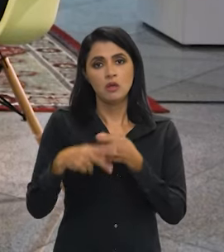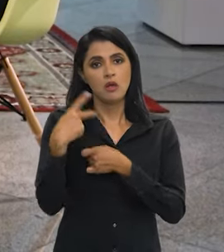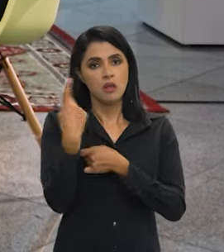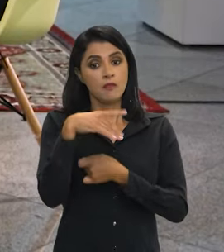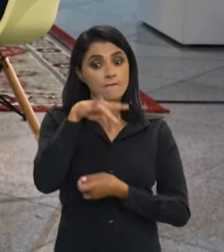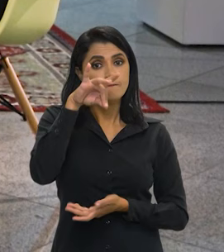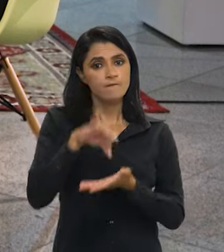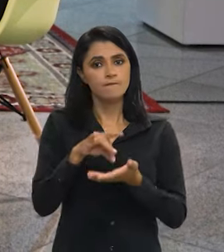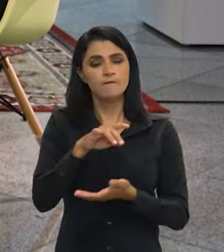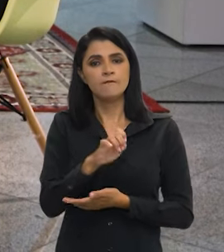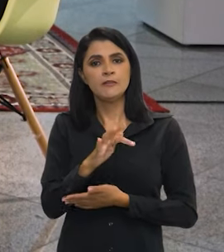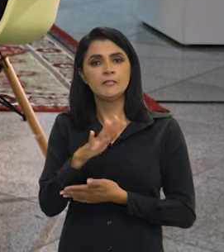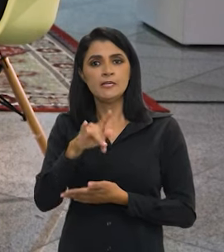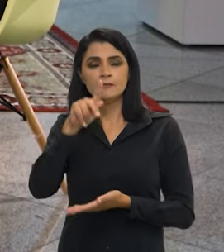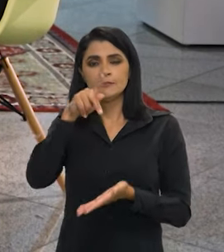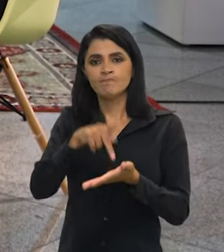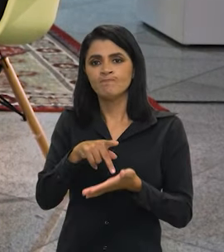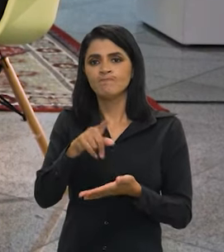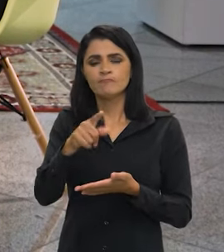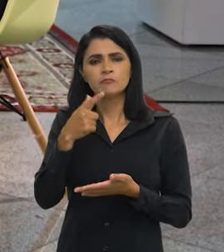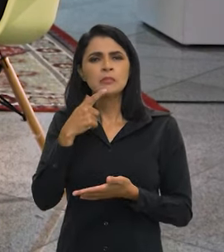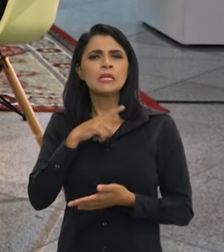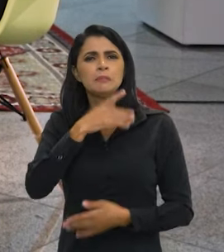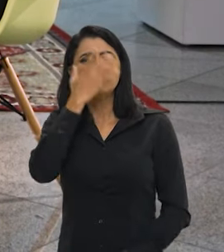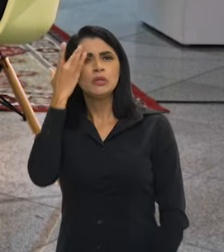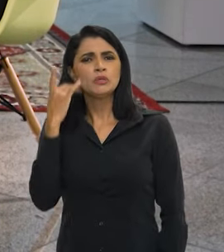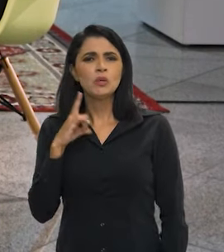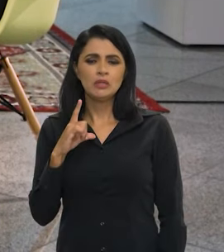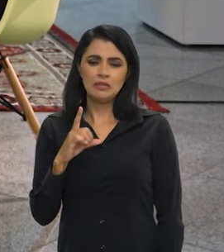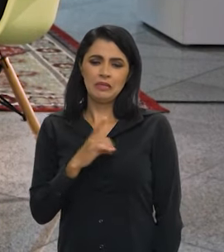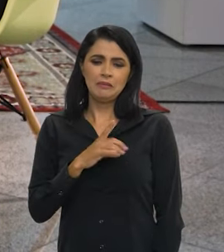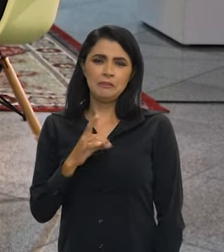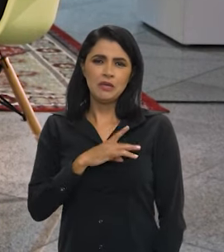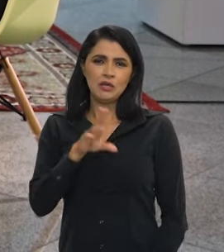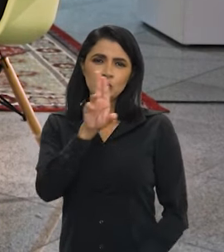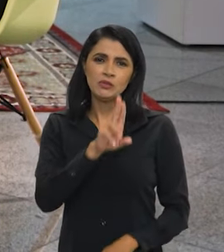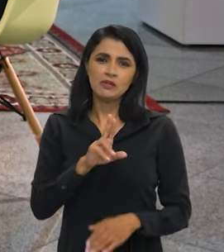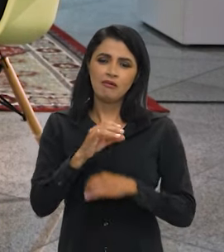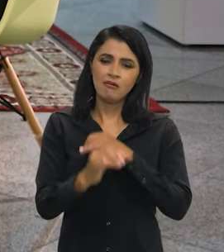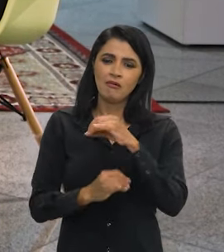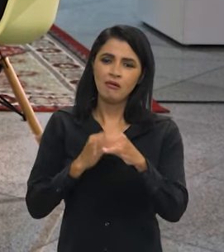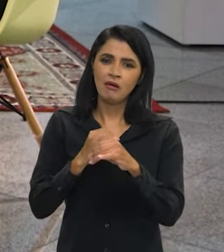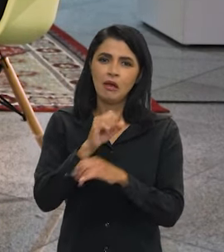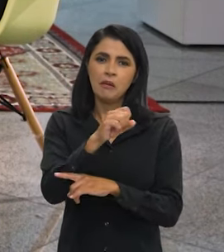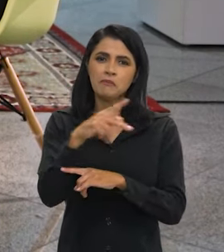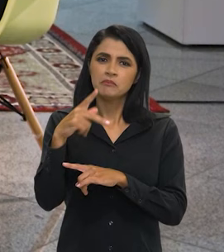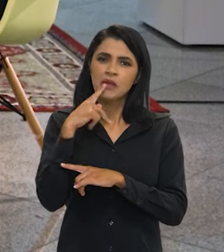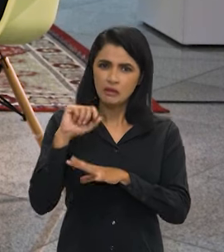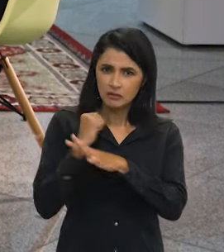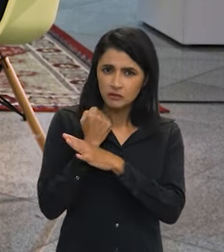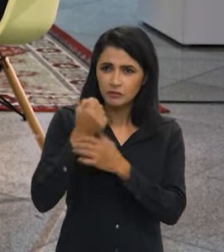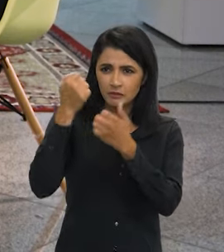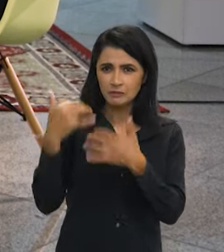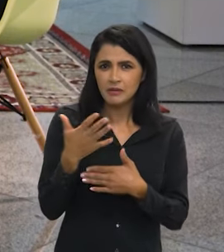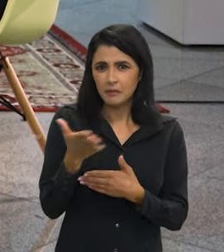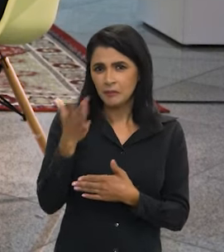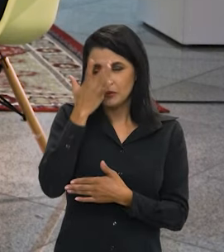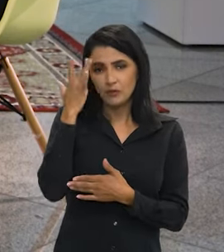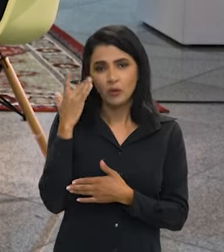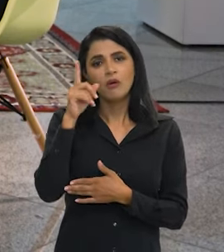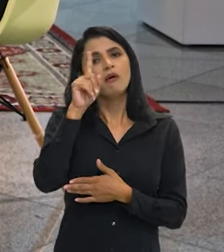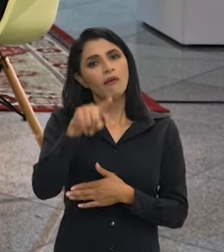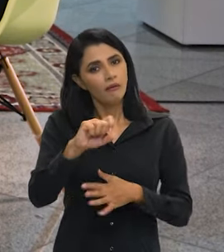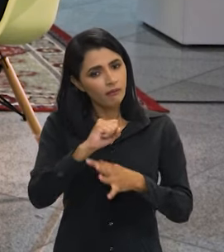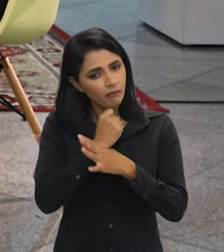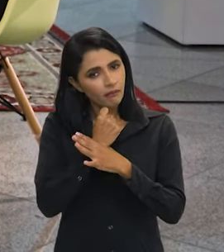tirar dinheiro da eficiência. Agora, presidente, tem gente que ainda tem medo de usar internet, aplicativo. É seguro? Diga para as pessoas que estão